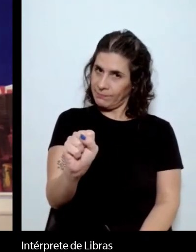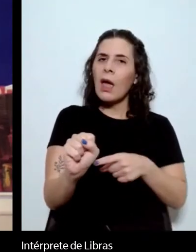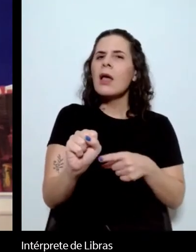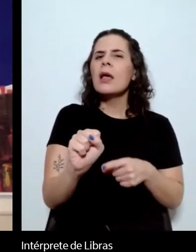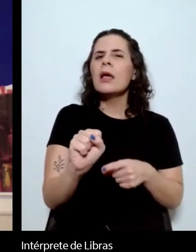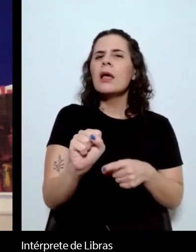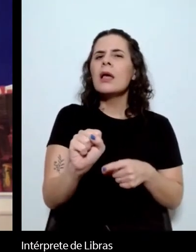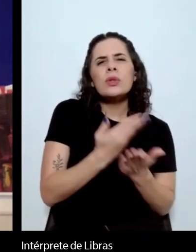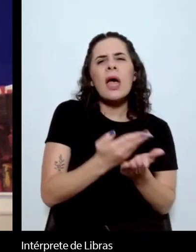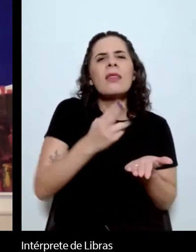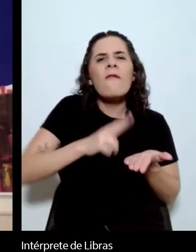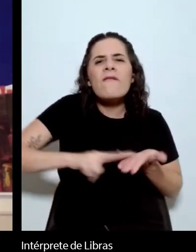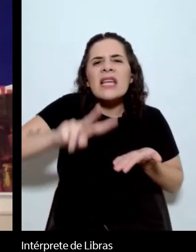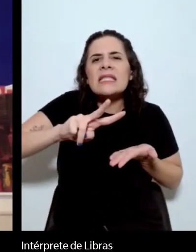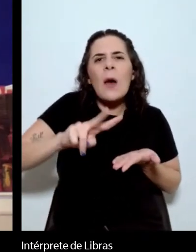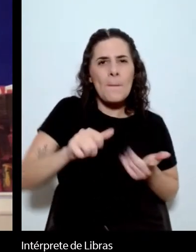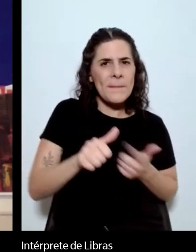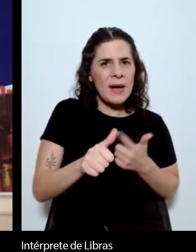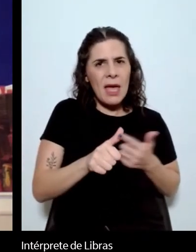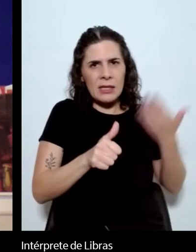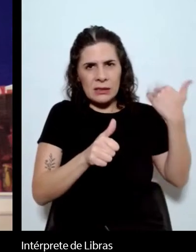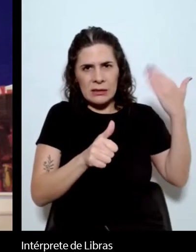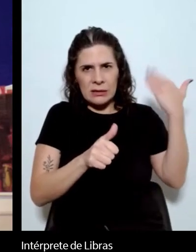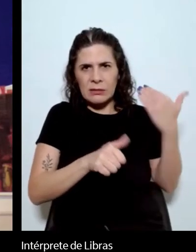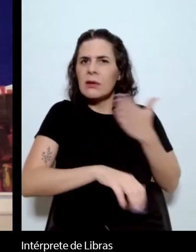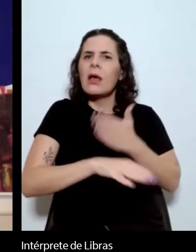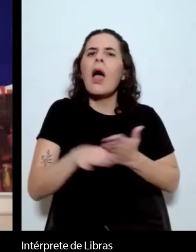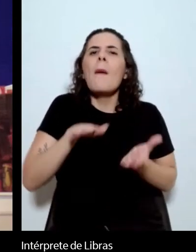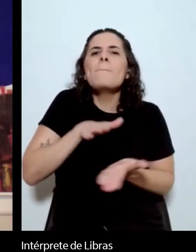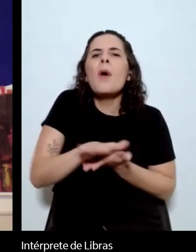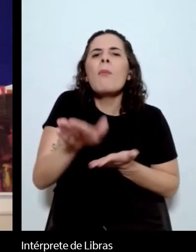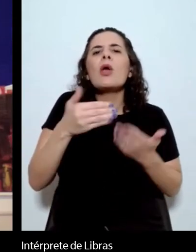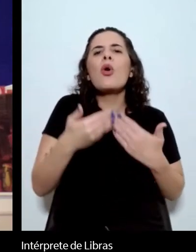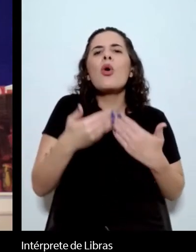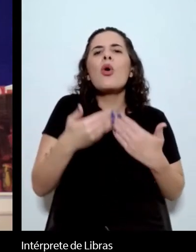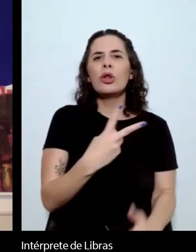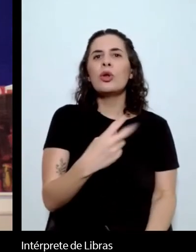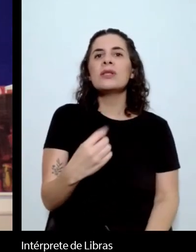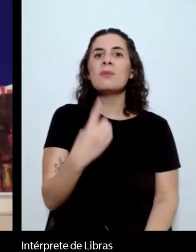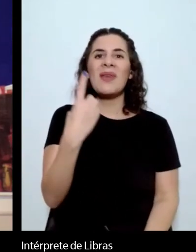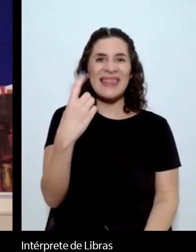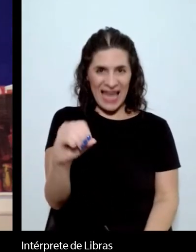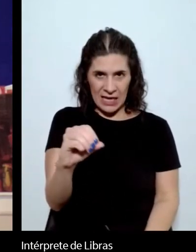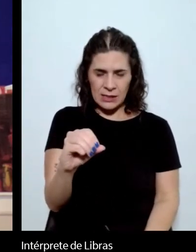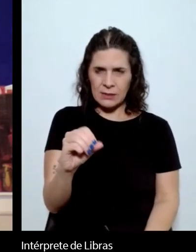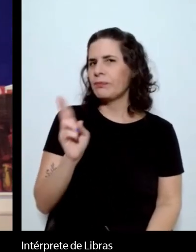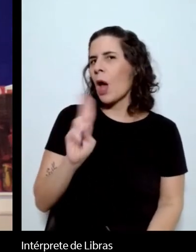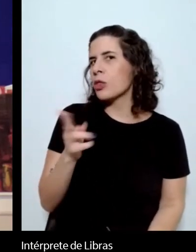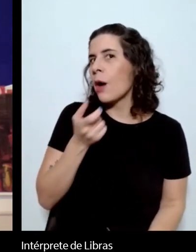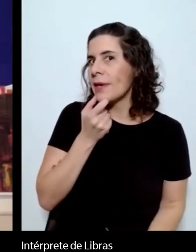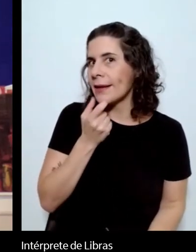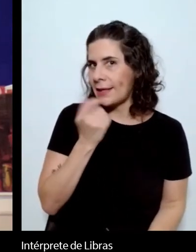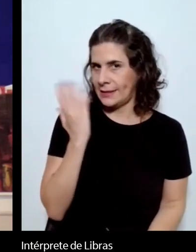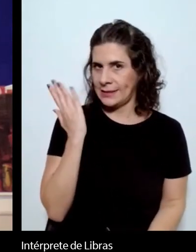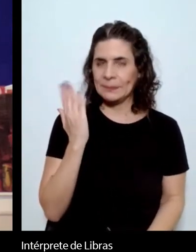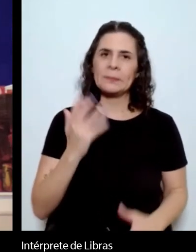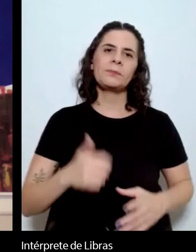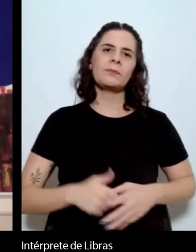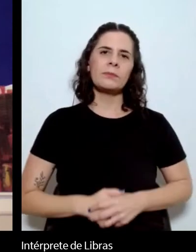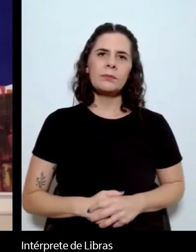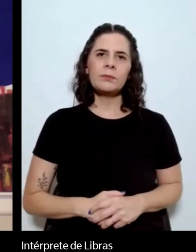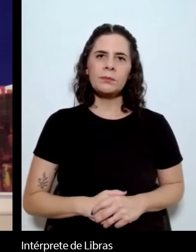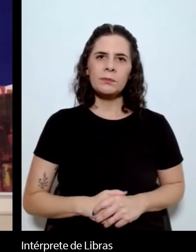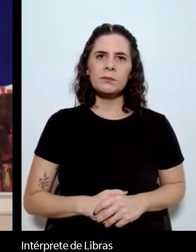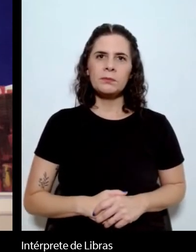livro que saiu em 2010, Machado de Assis Philosopher or Dog from Serial to Book Form. Temos